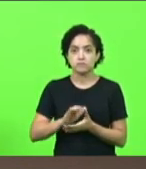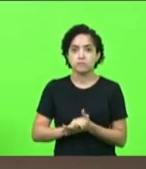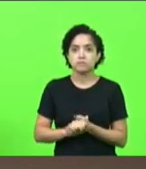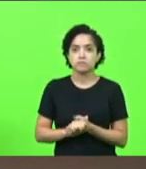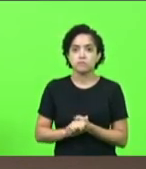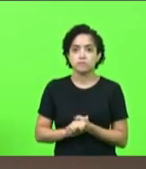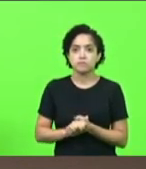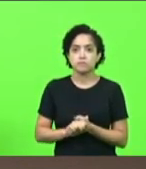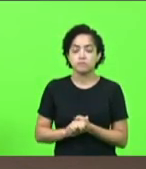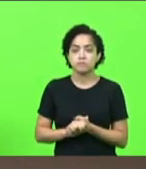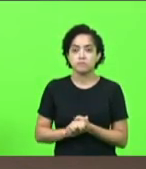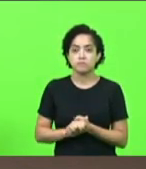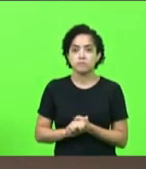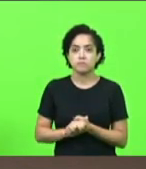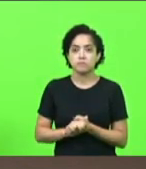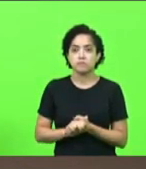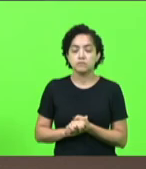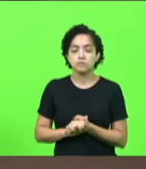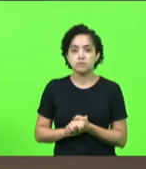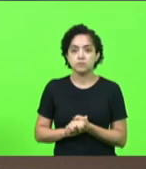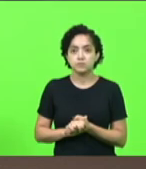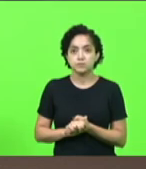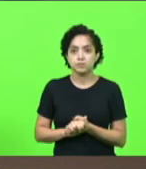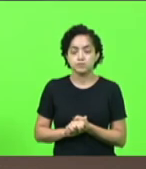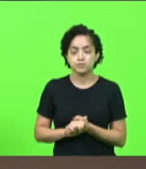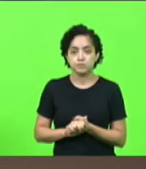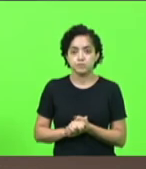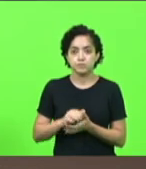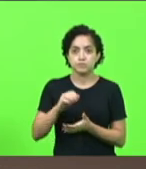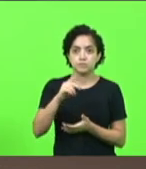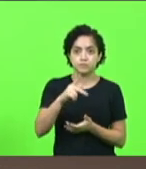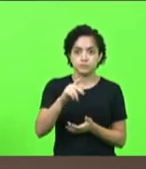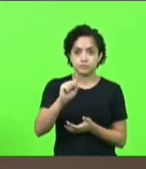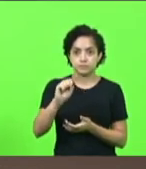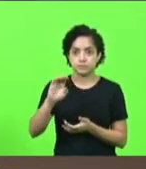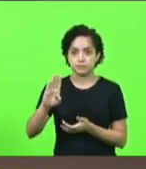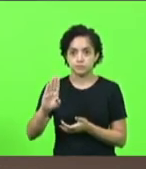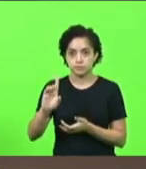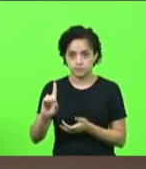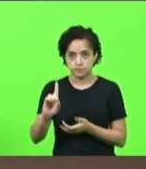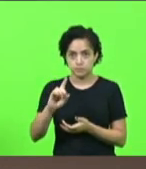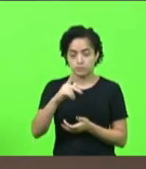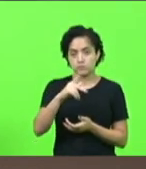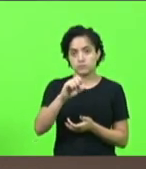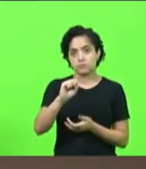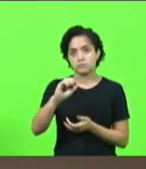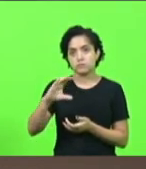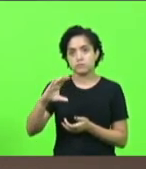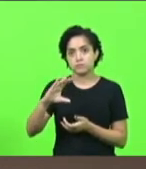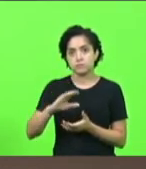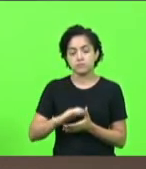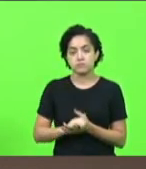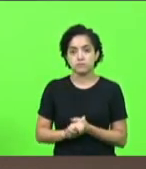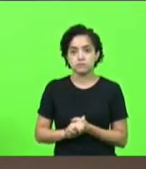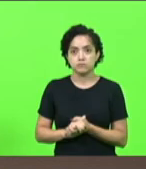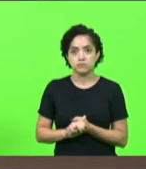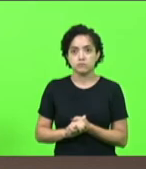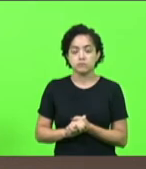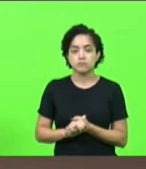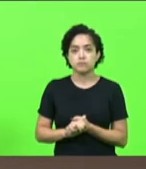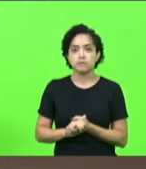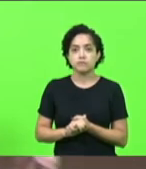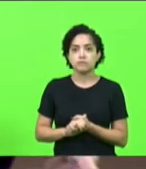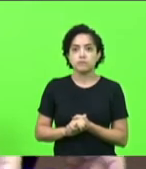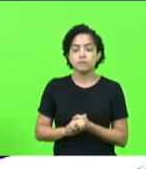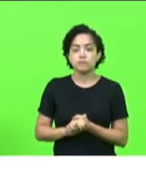também não tem uso e bloco psd e psc o deputado Ismael já fez uso da palavra